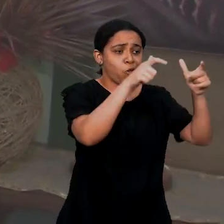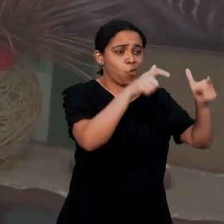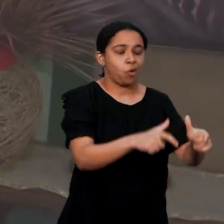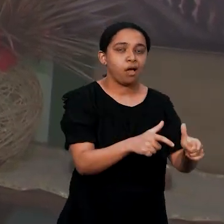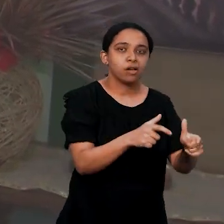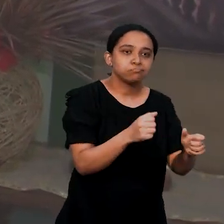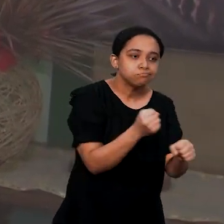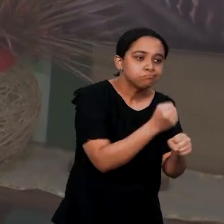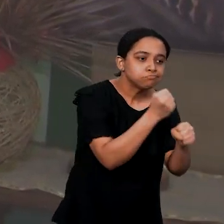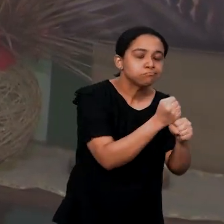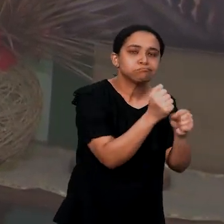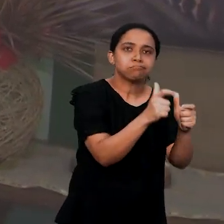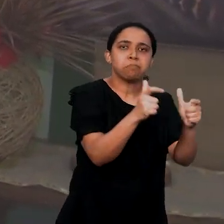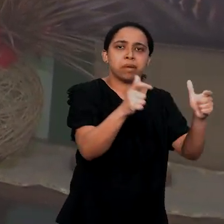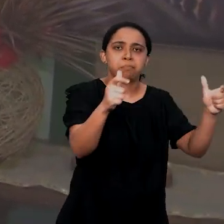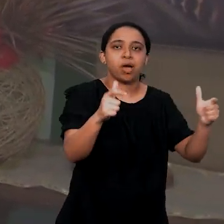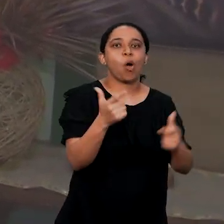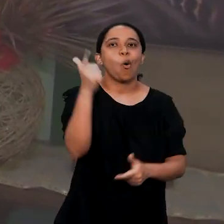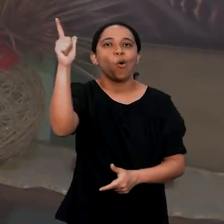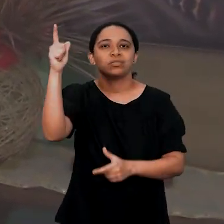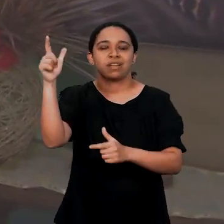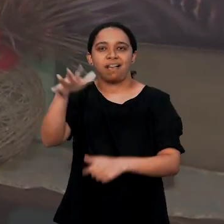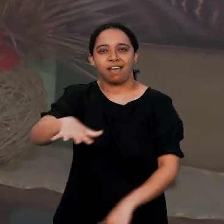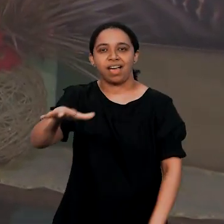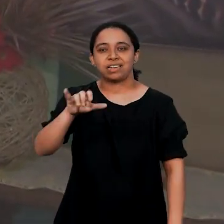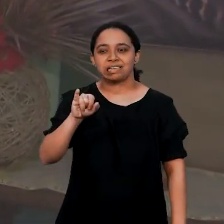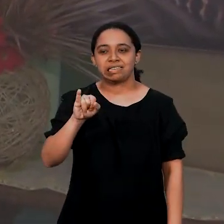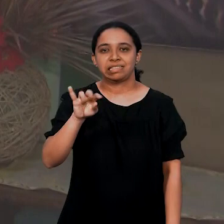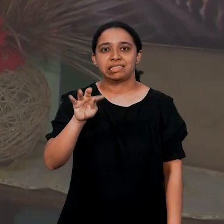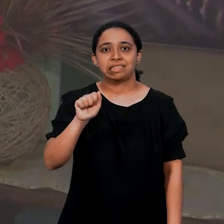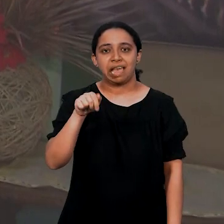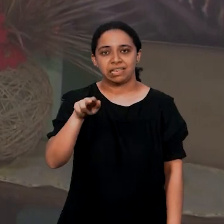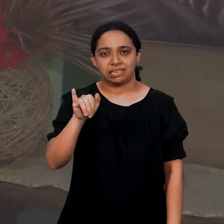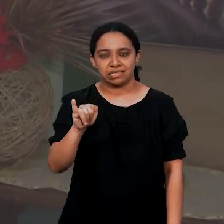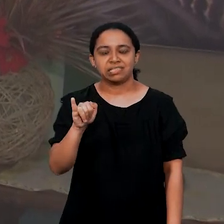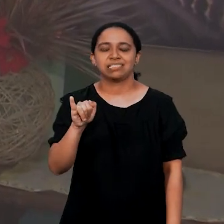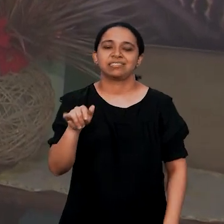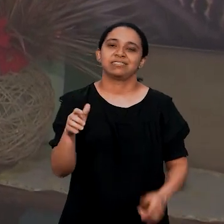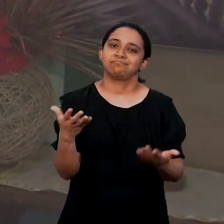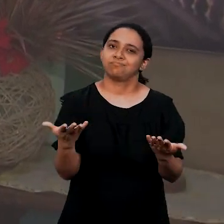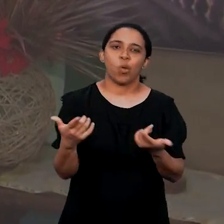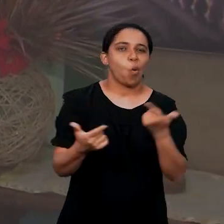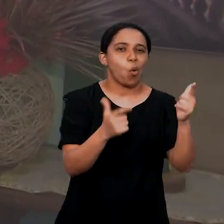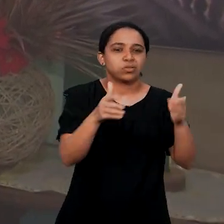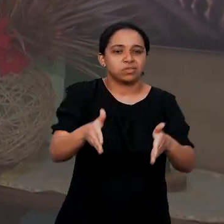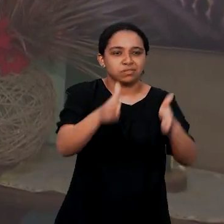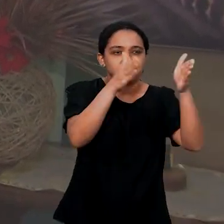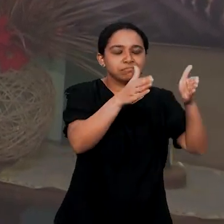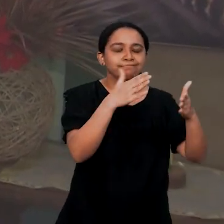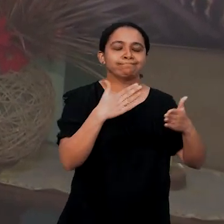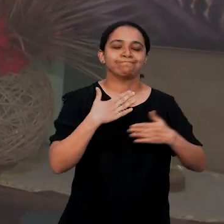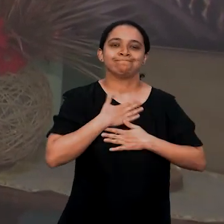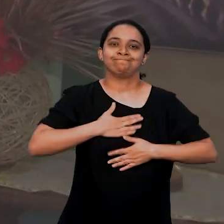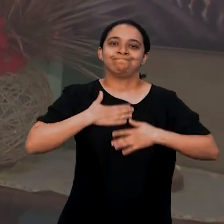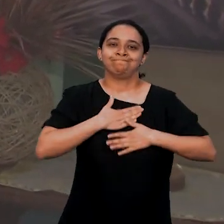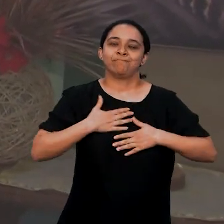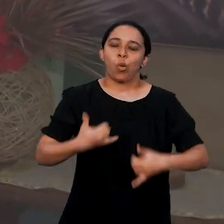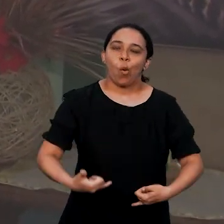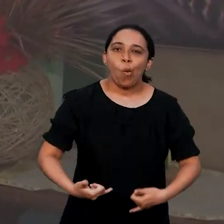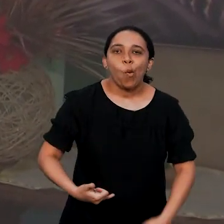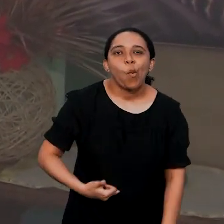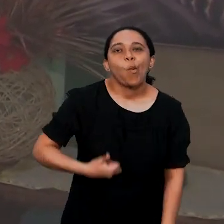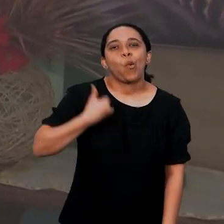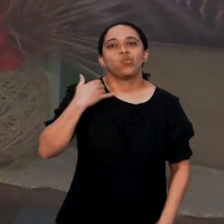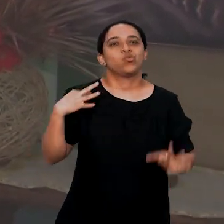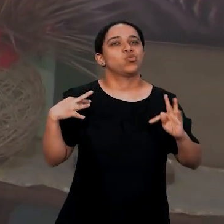construído e ainda crescendo, cada vez mais em outras dependências, como Itaquibacanga e outros prédios que virão, é enorme essa